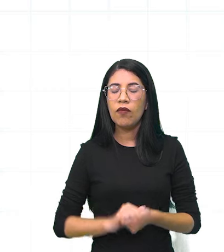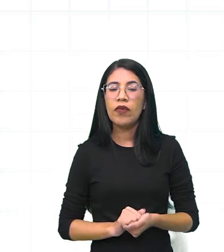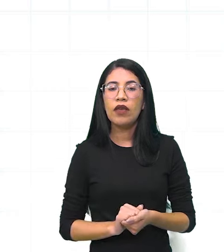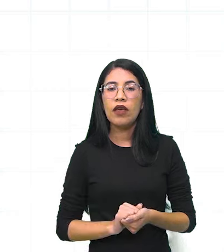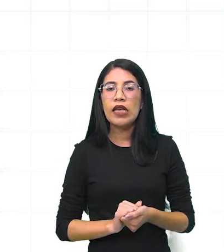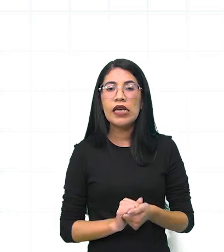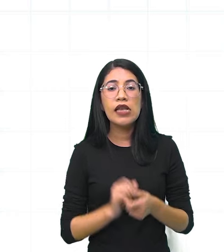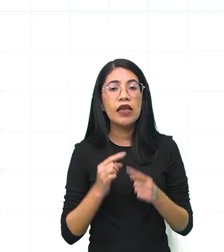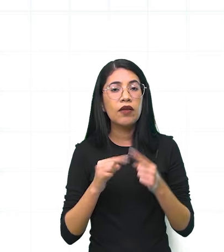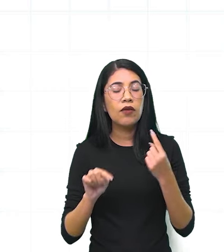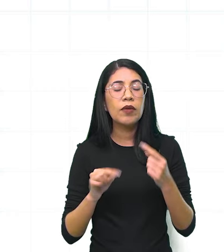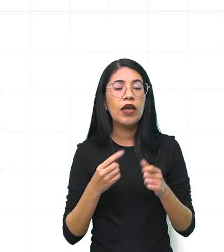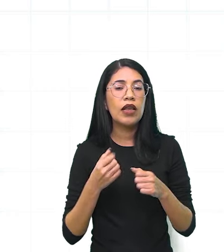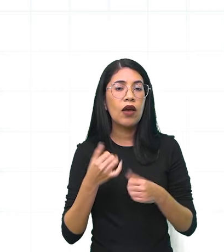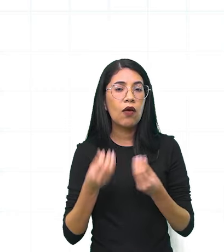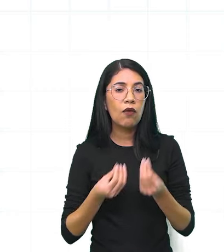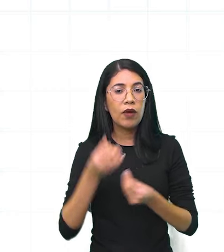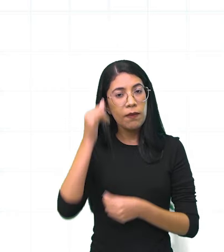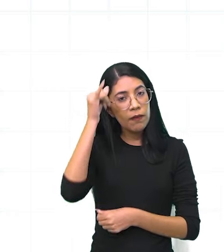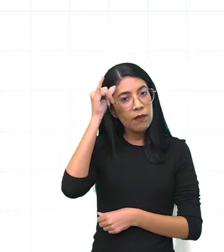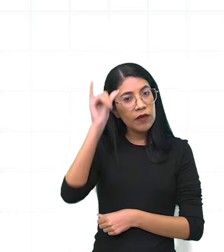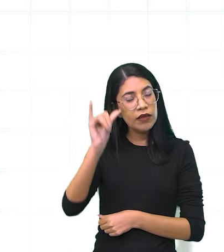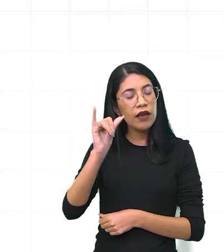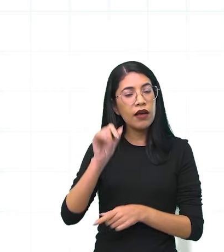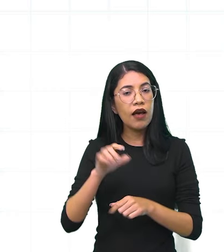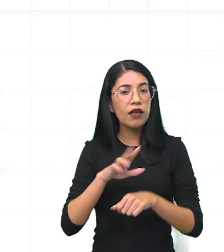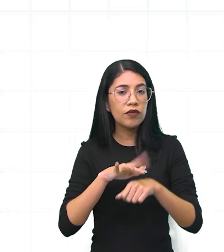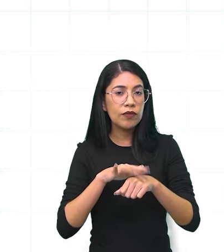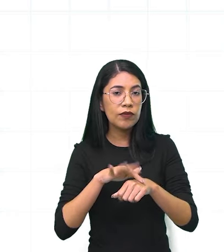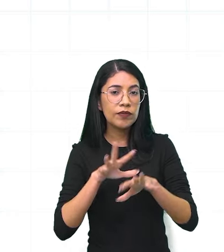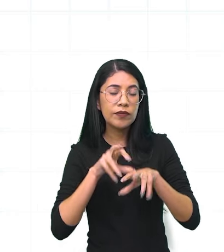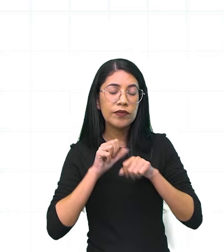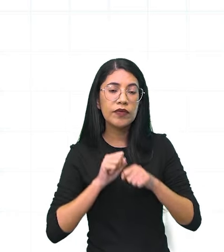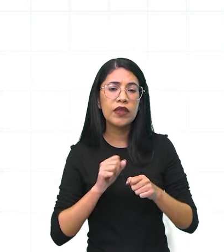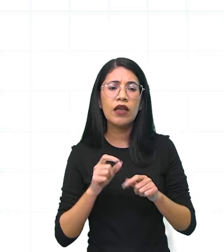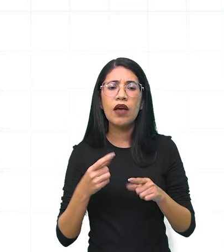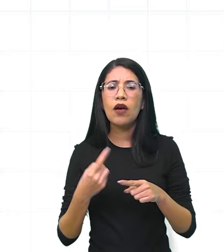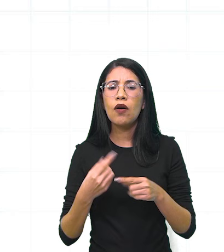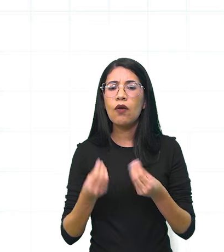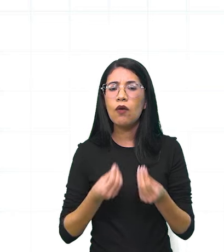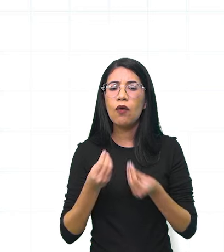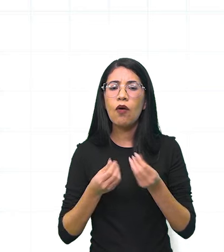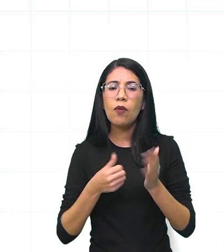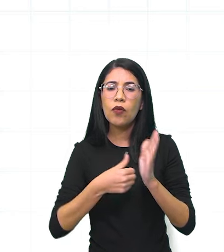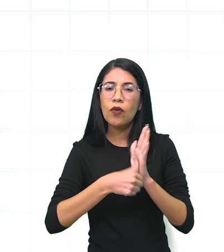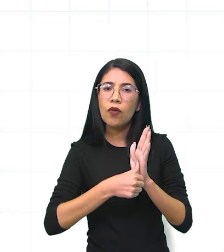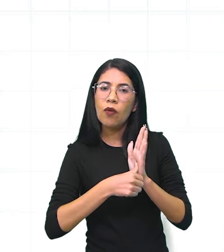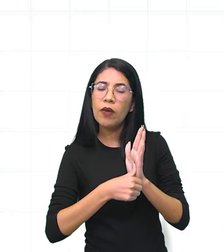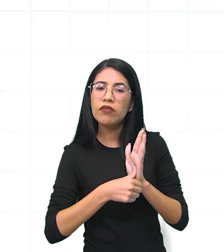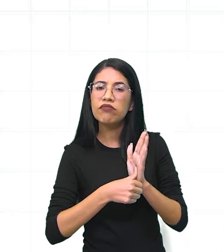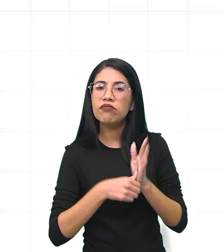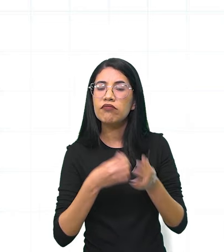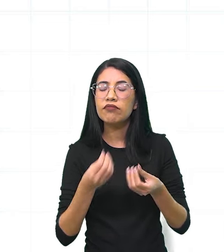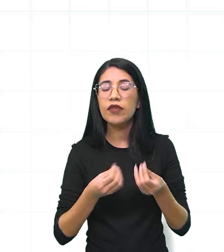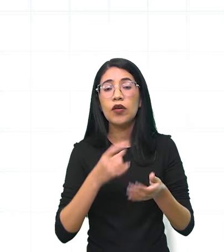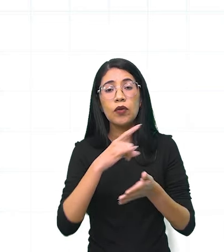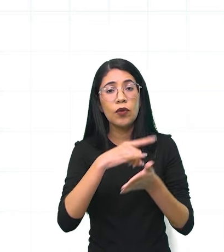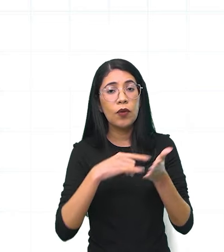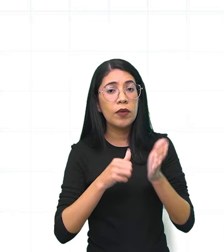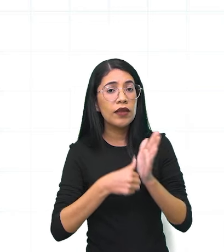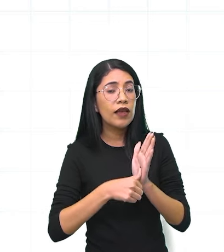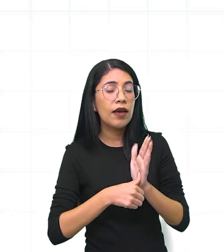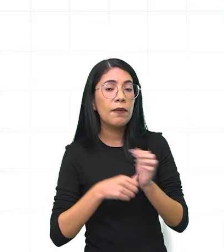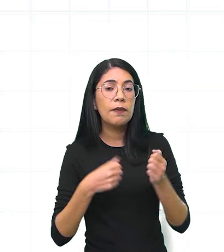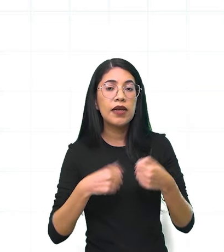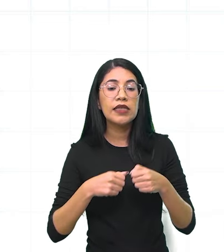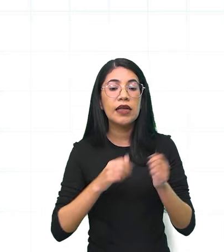fala como se prevenir, tá bom? Como receber documentos de identidade? Ele não fala como você vai... Porque a sabe que documento de identidade tem que